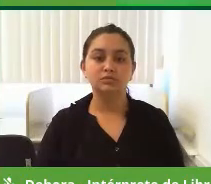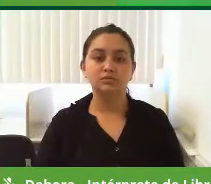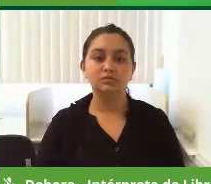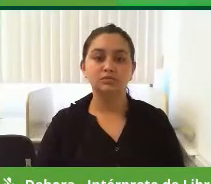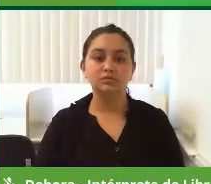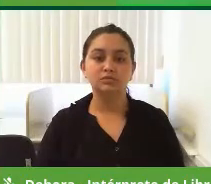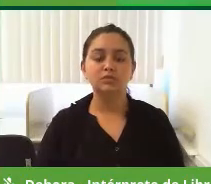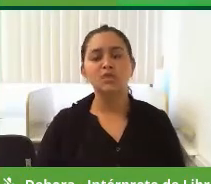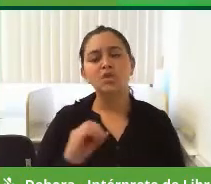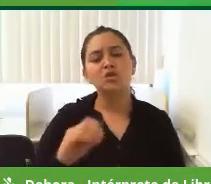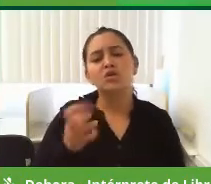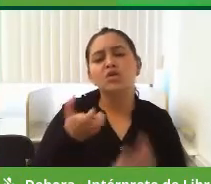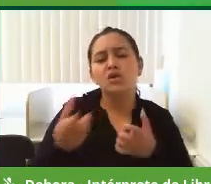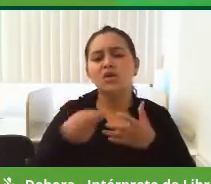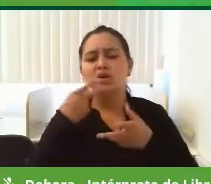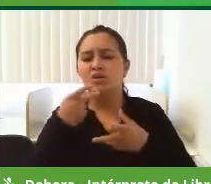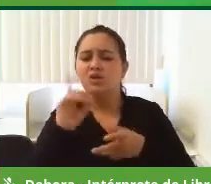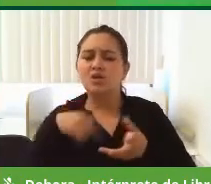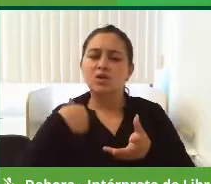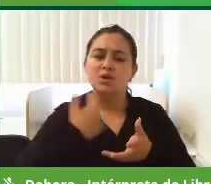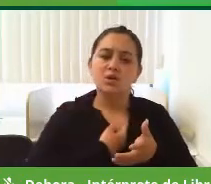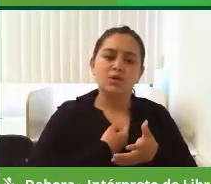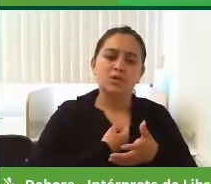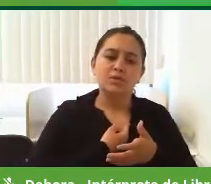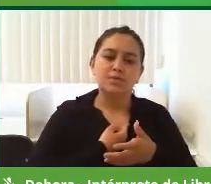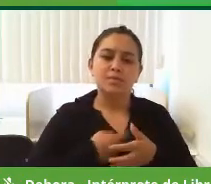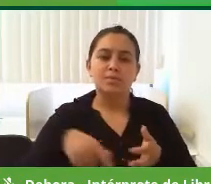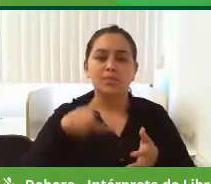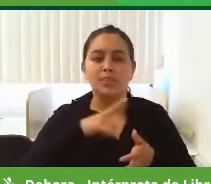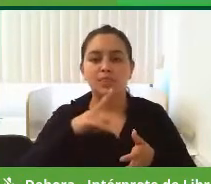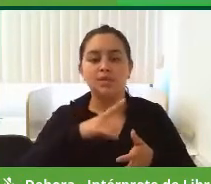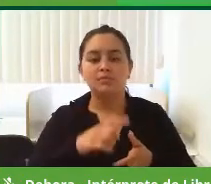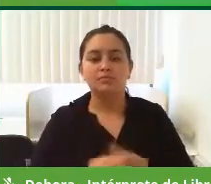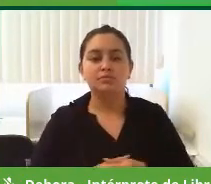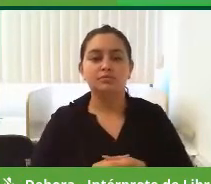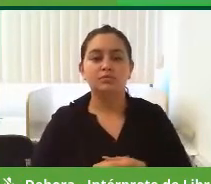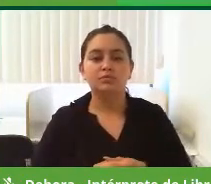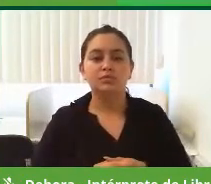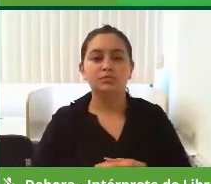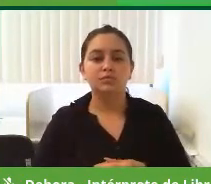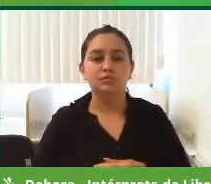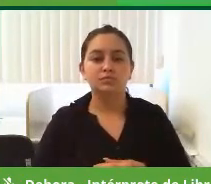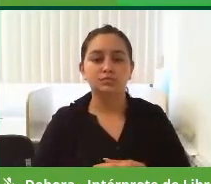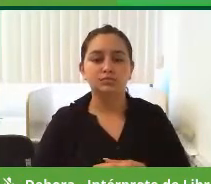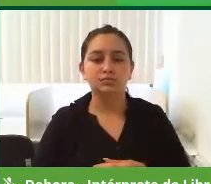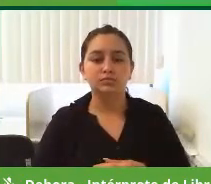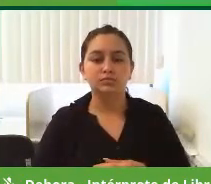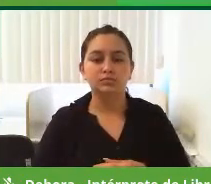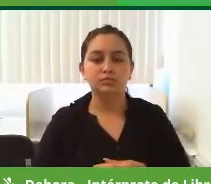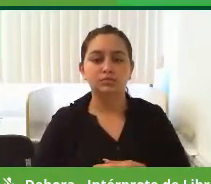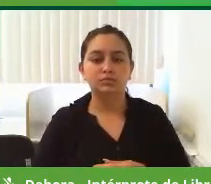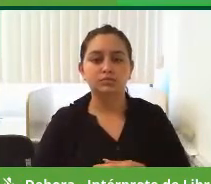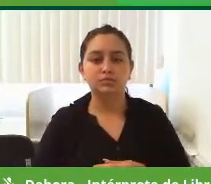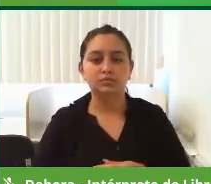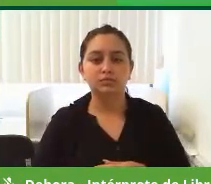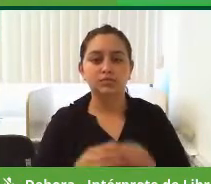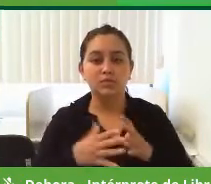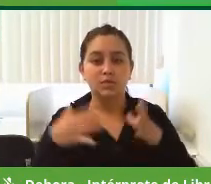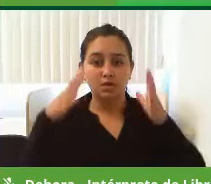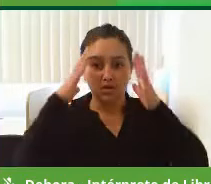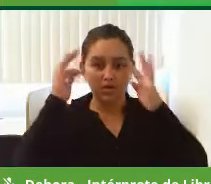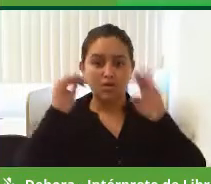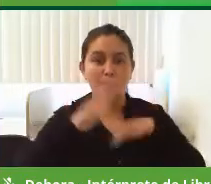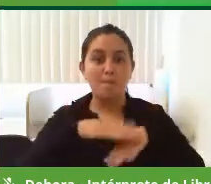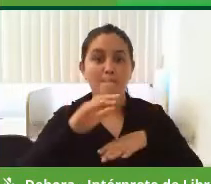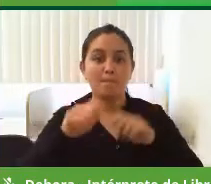Eu quero dizer assim, professor, que nós temos, assim, grande, grande prioridade para a nossa